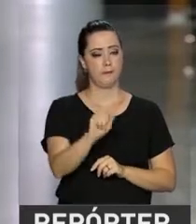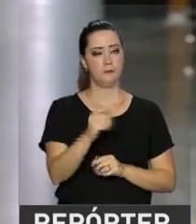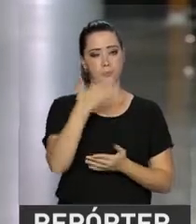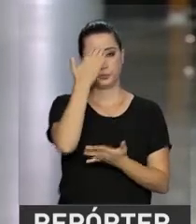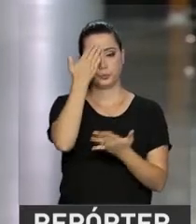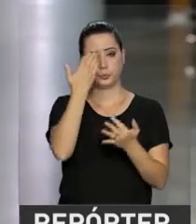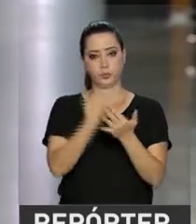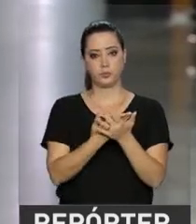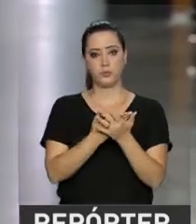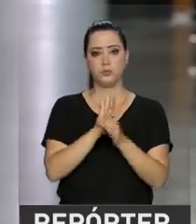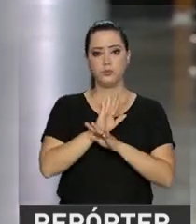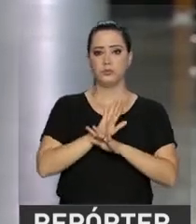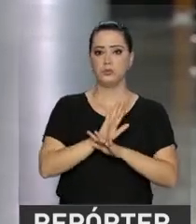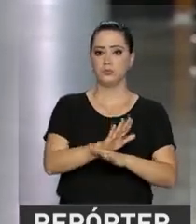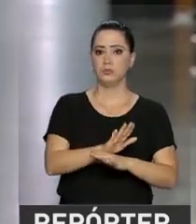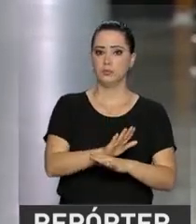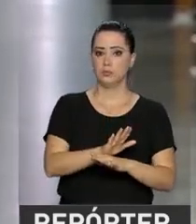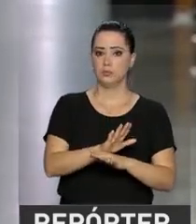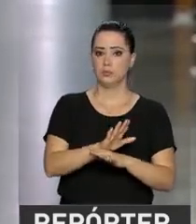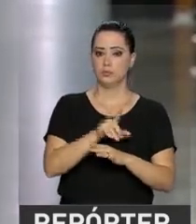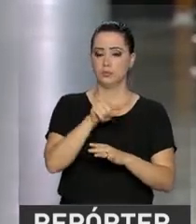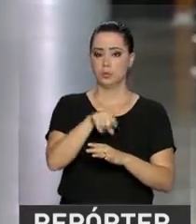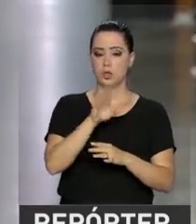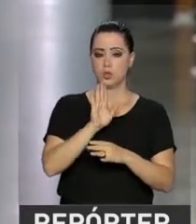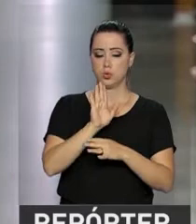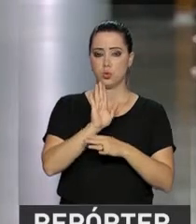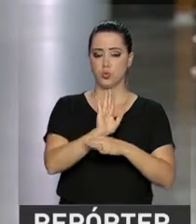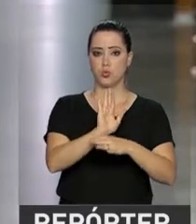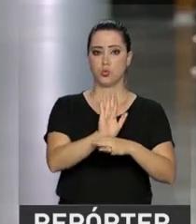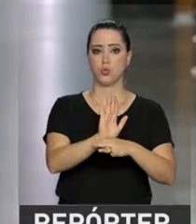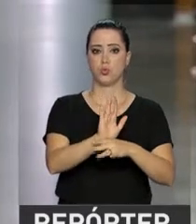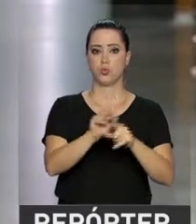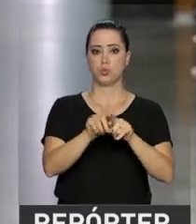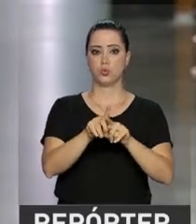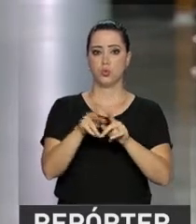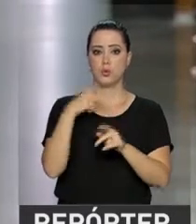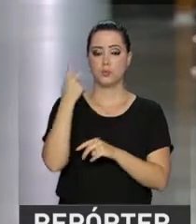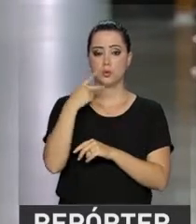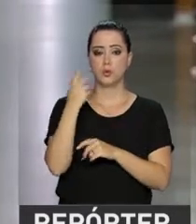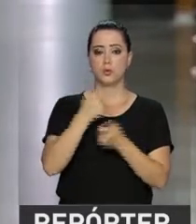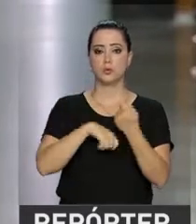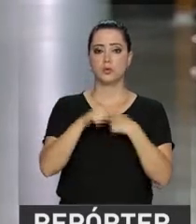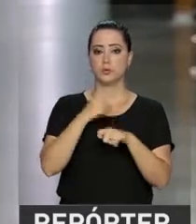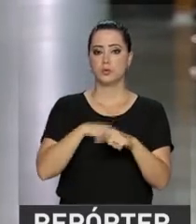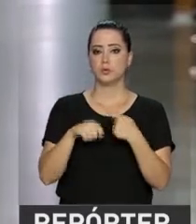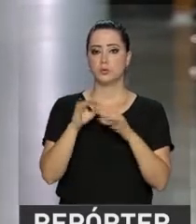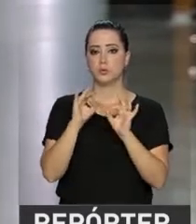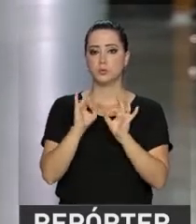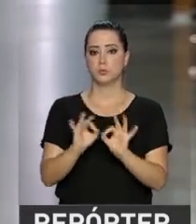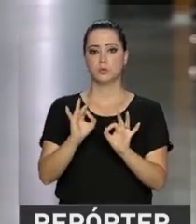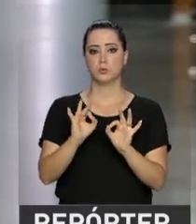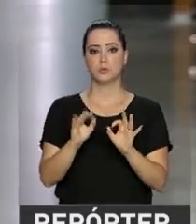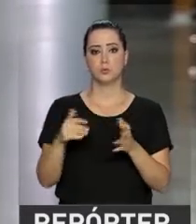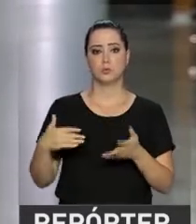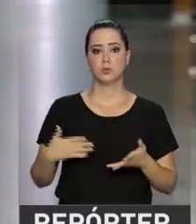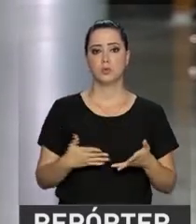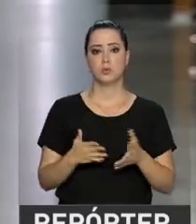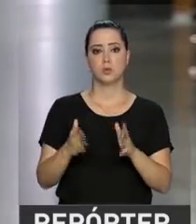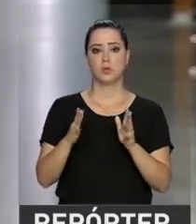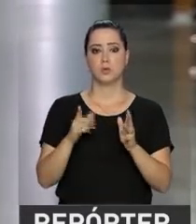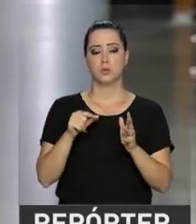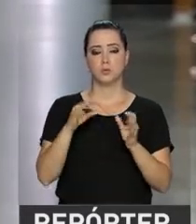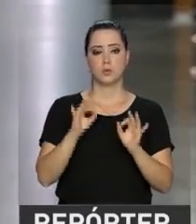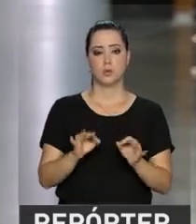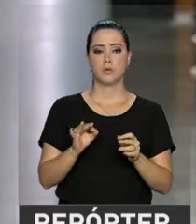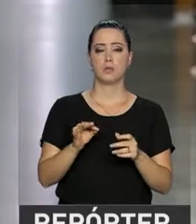acredita que ajudou a submeter o Brasil a uma política econômica, a uma agenda econômica correta que levou aí ao fim